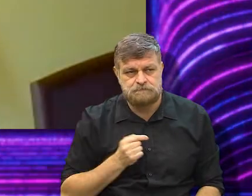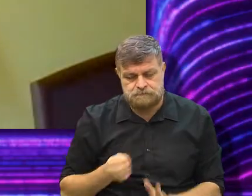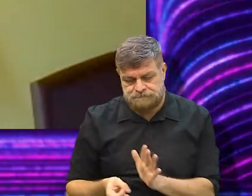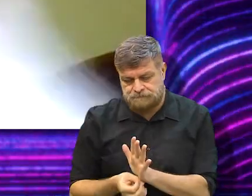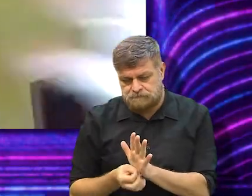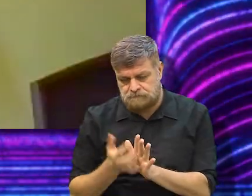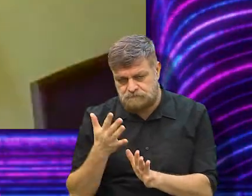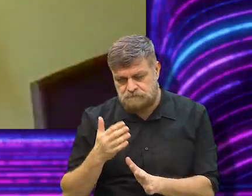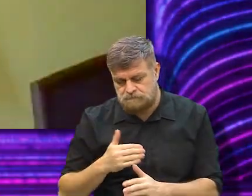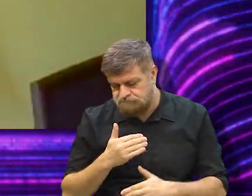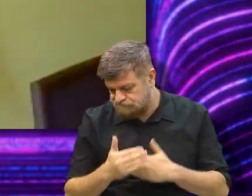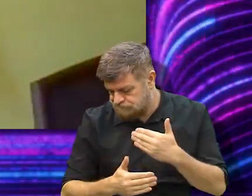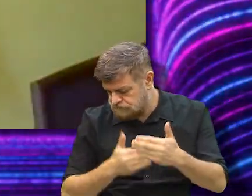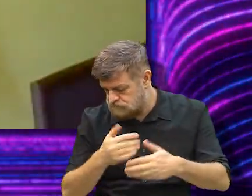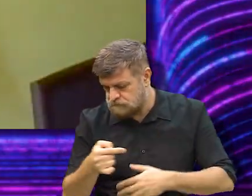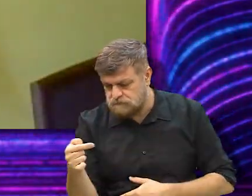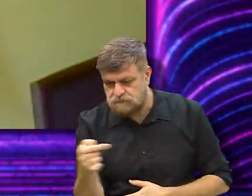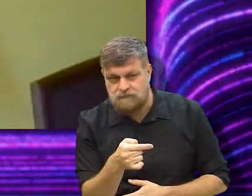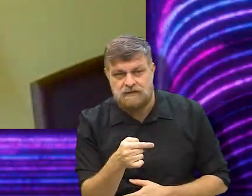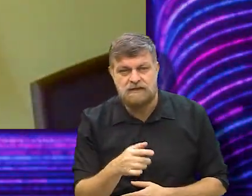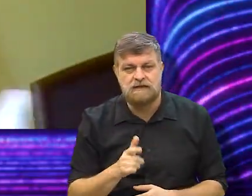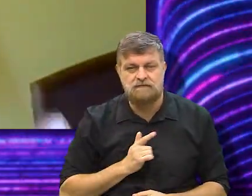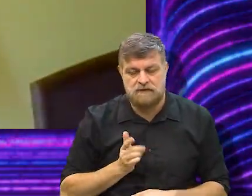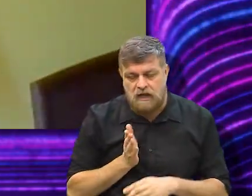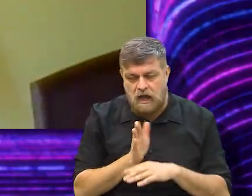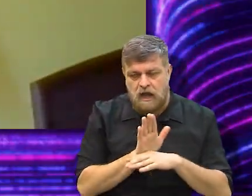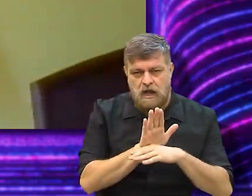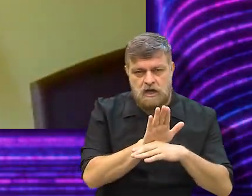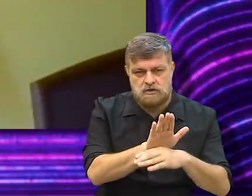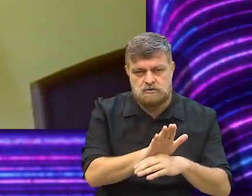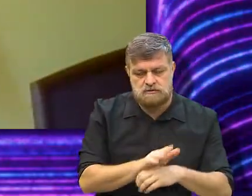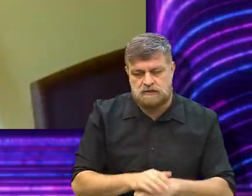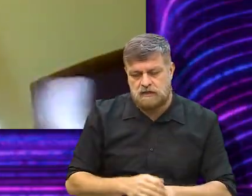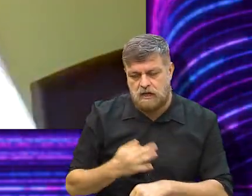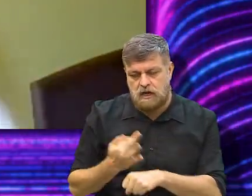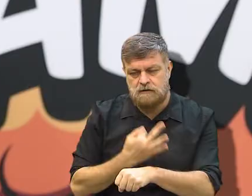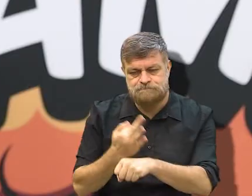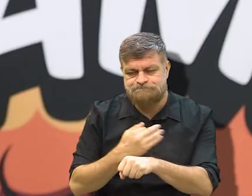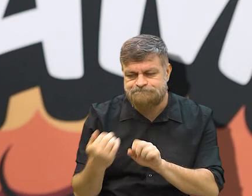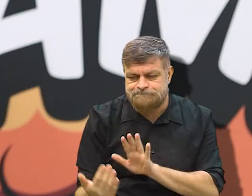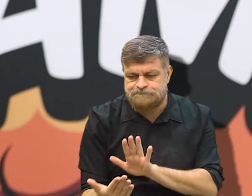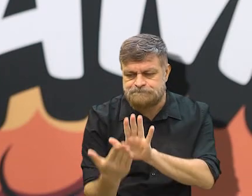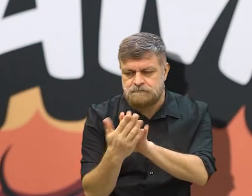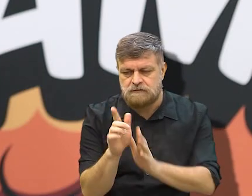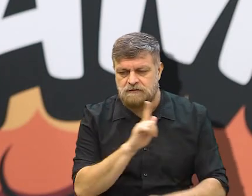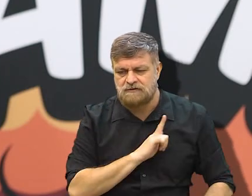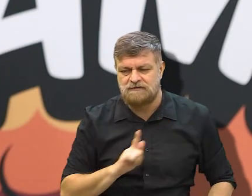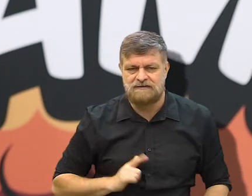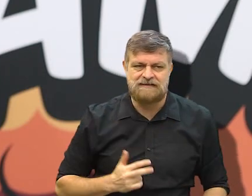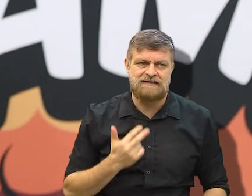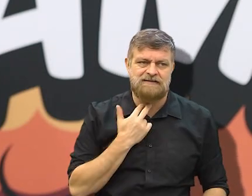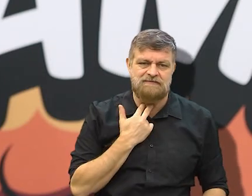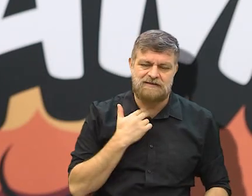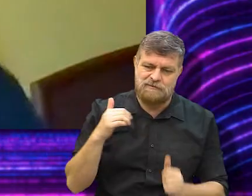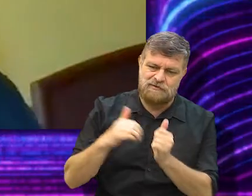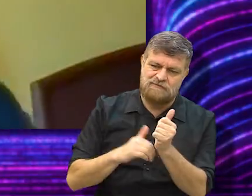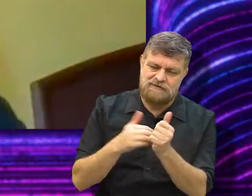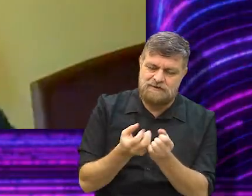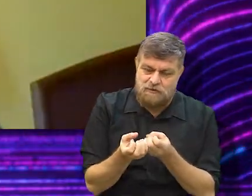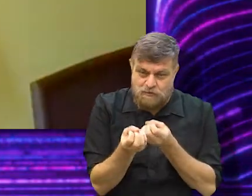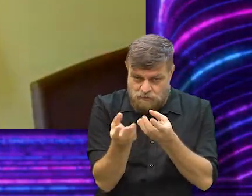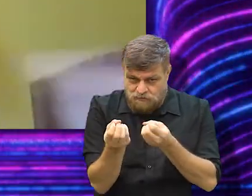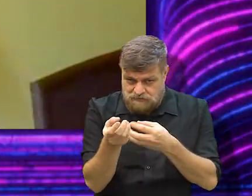e aí várias coisas vão acontecendo com ela, que ela acaba ajudando a se rebelar contra este governo, e aí eu vou tentar não dar spoiler,